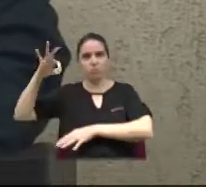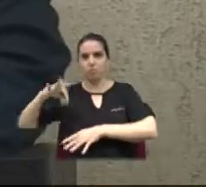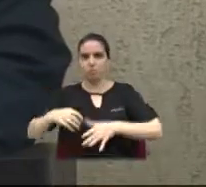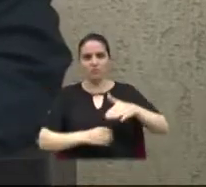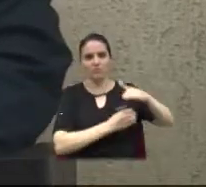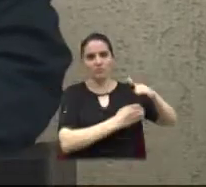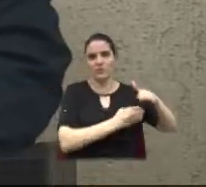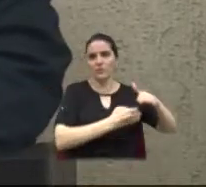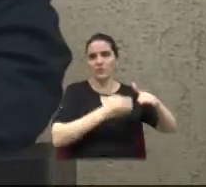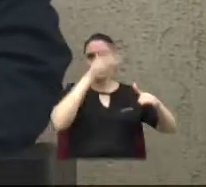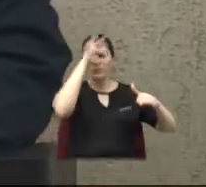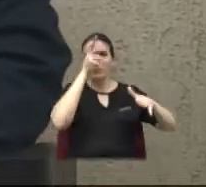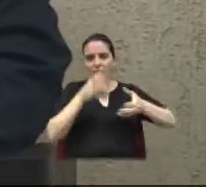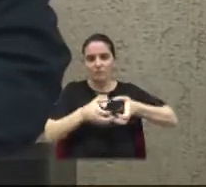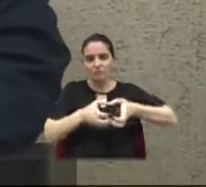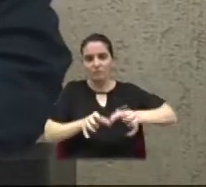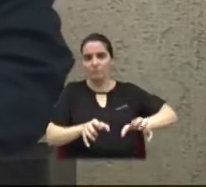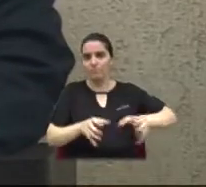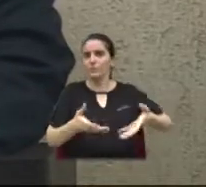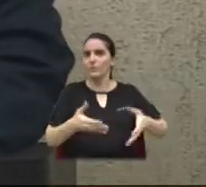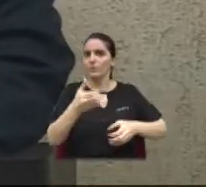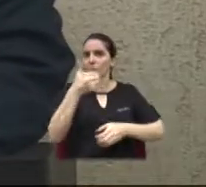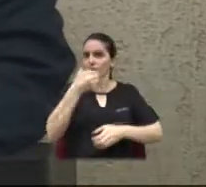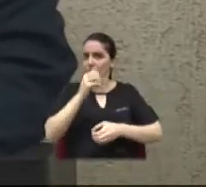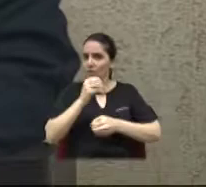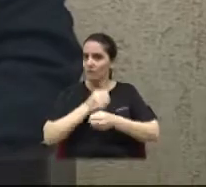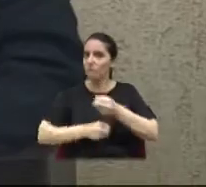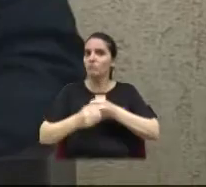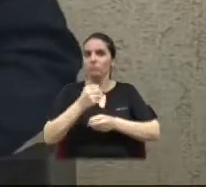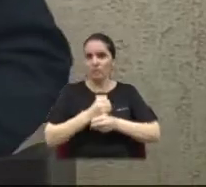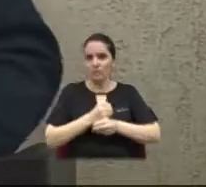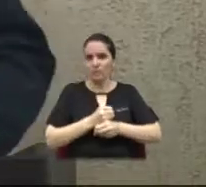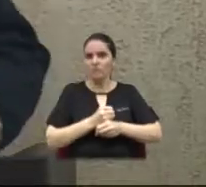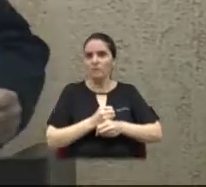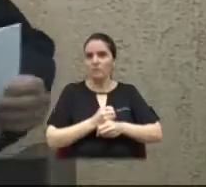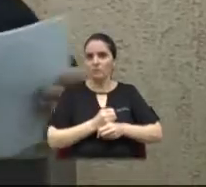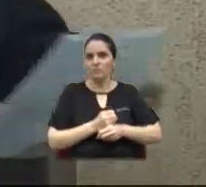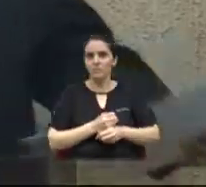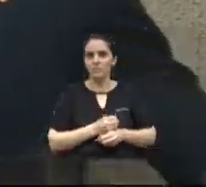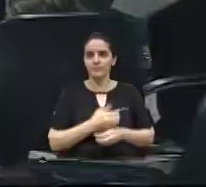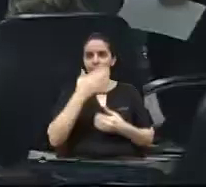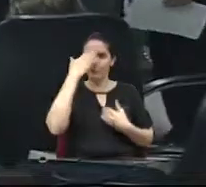que foi há 10 anos estar lá no bairro. Obrigado, senhor presidente.